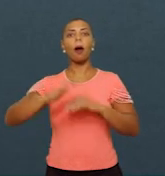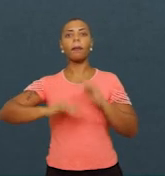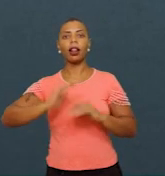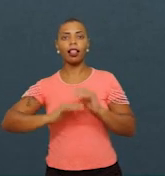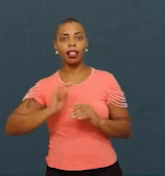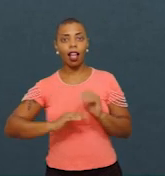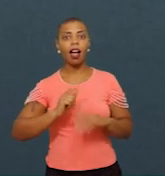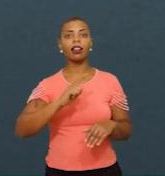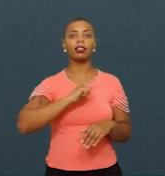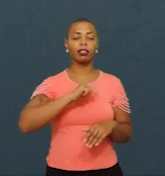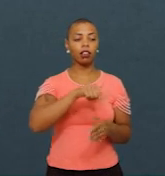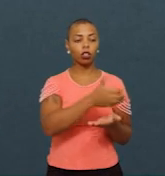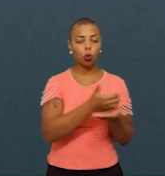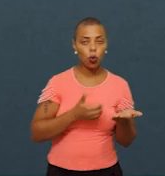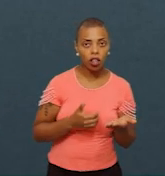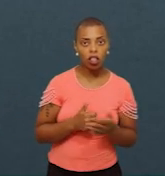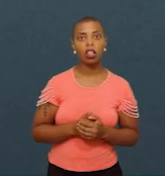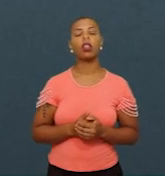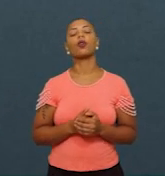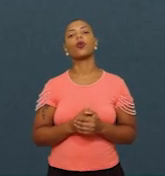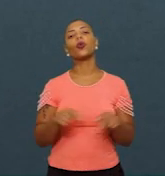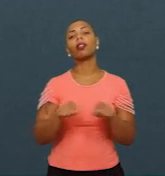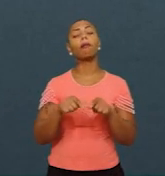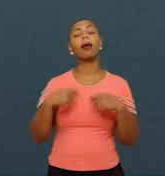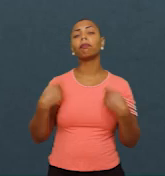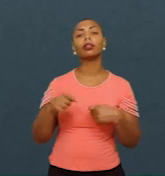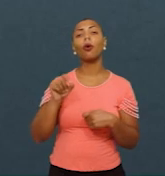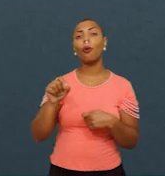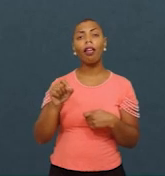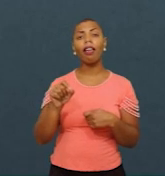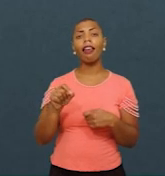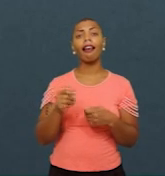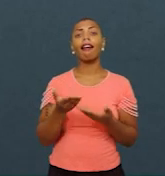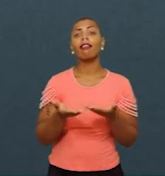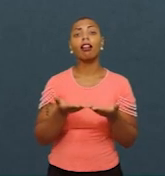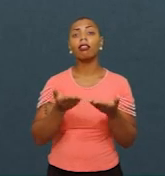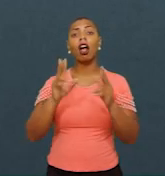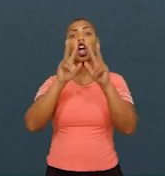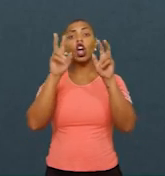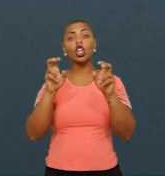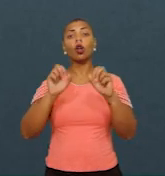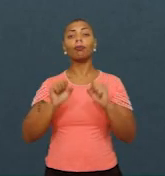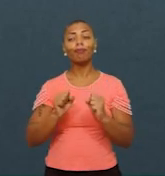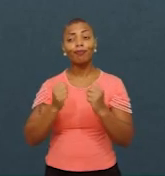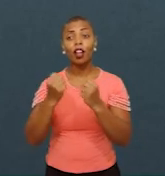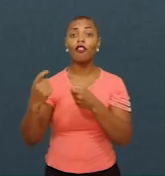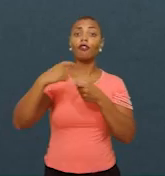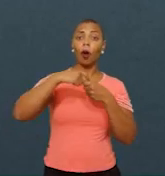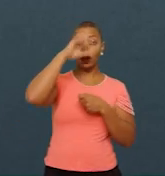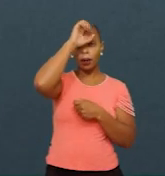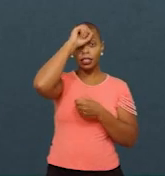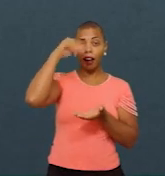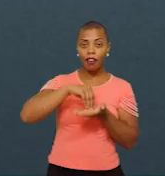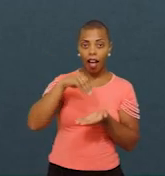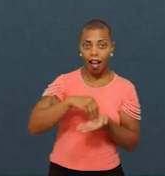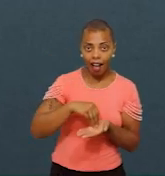habilidades que estão nesse currículo. Nós vamos precisar tratar de recuperação de aprendizagem. Então,